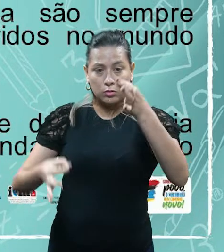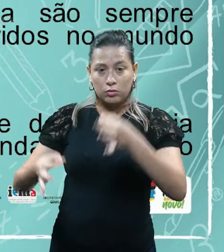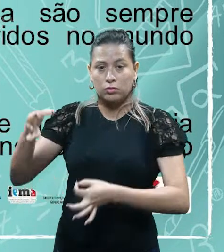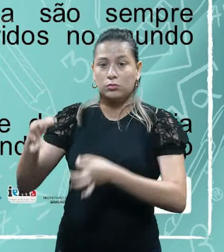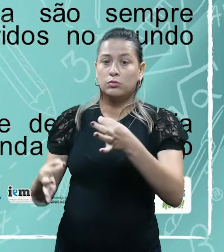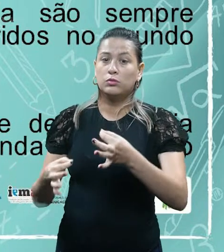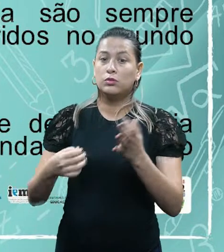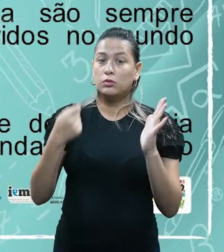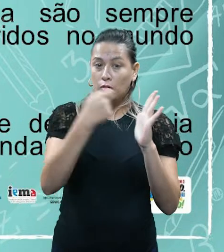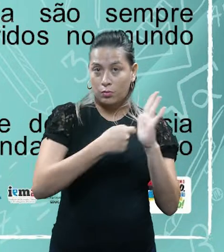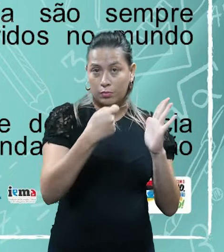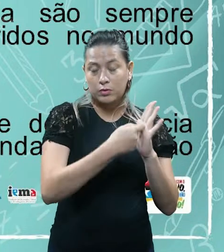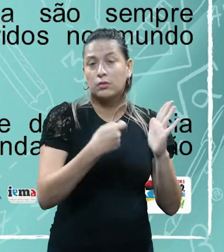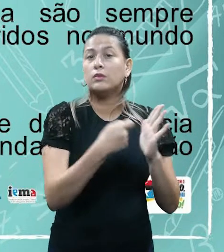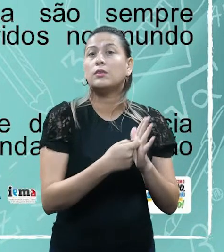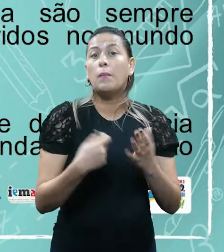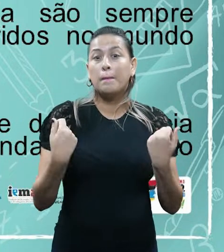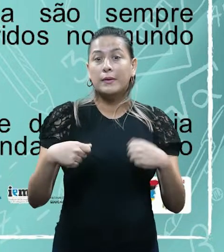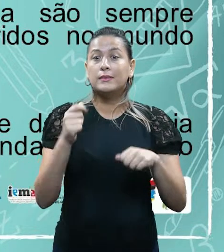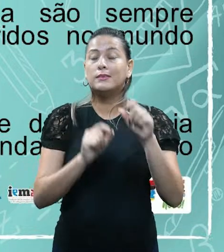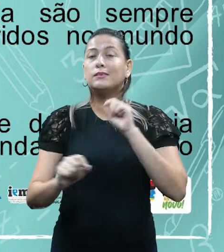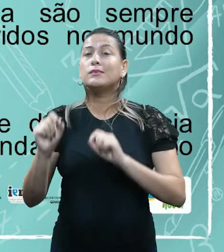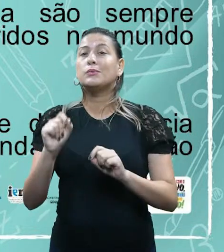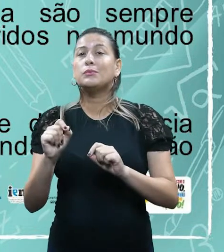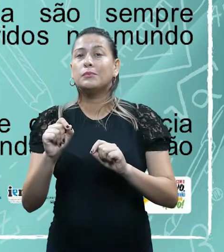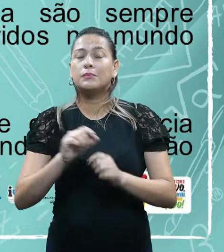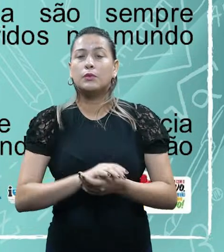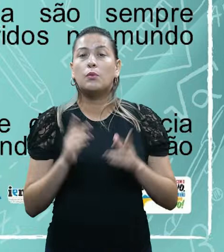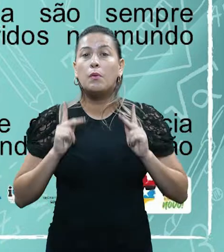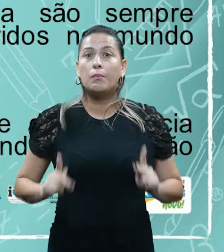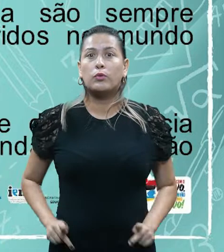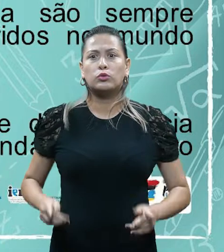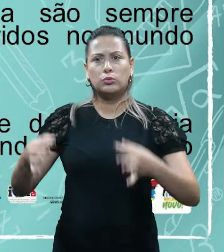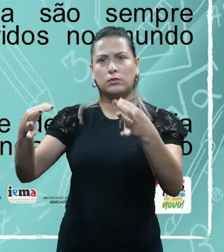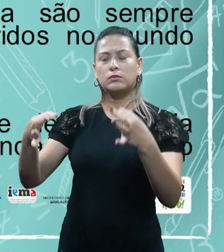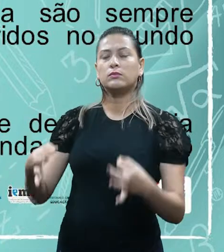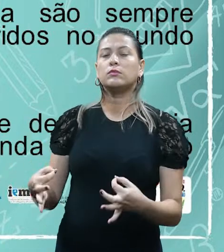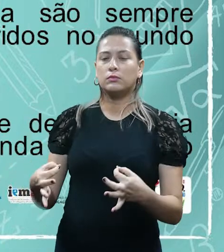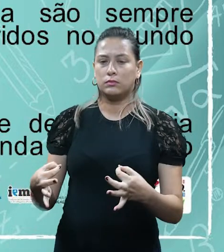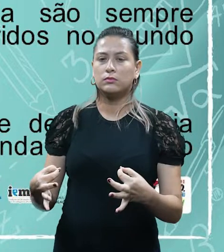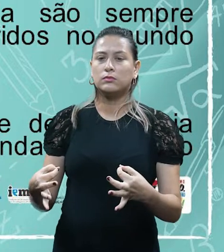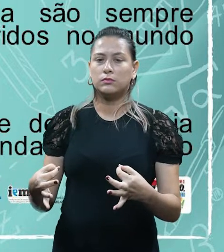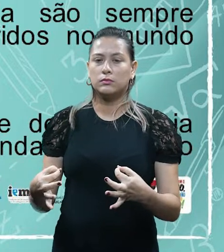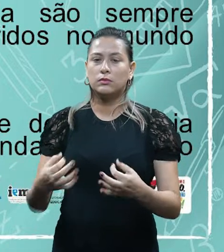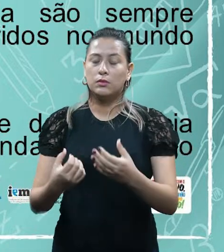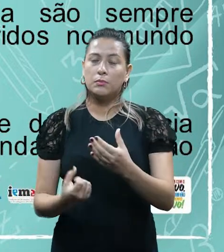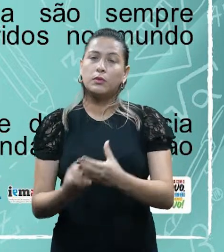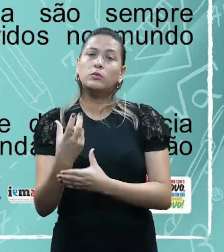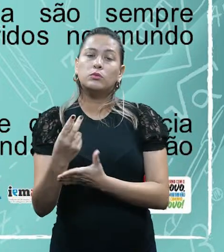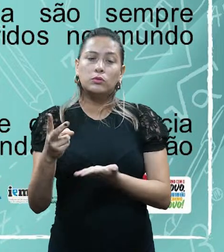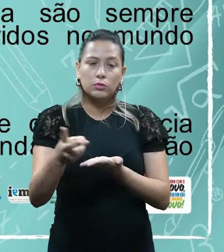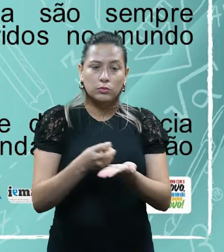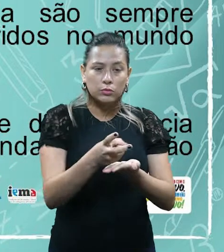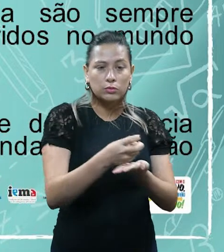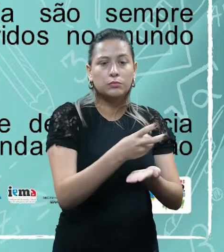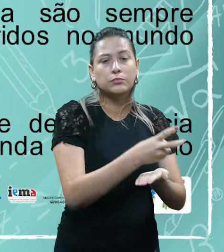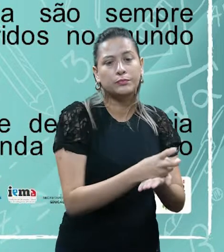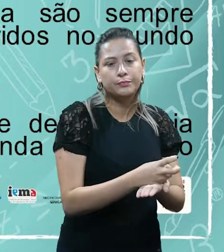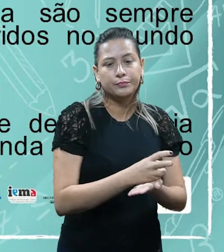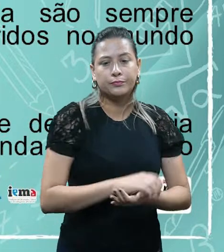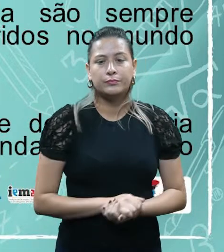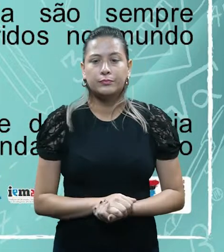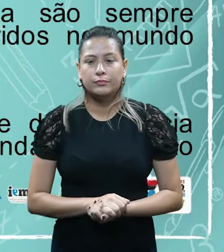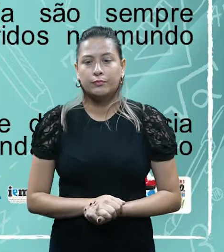o fato tem que ser lícito, de fato, para poder ser instituído um tributo. Jamais o legislador, ele poderá eleger como hipóteses de